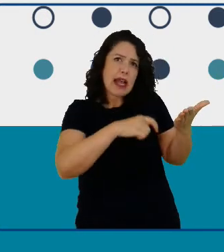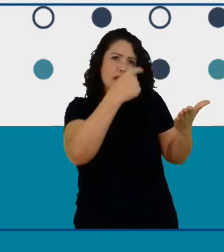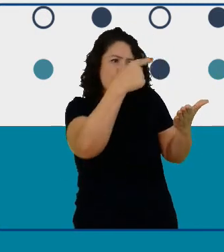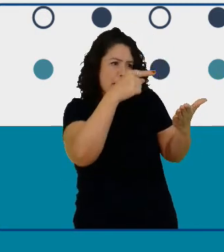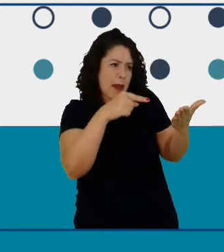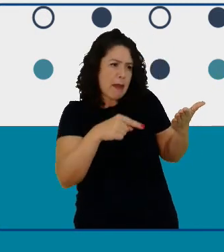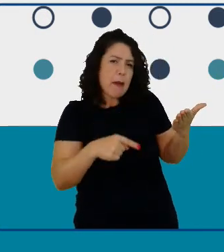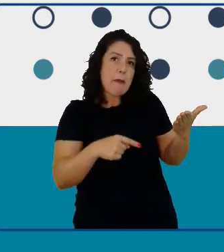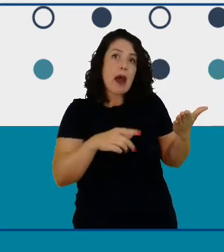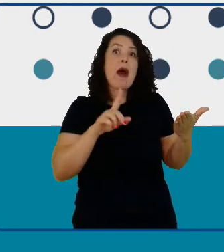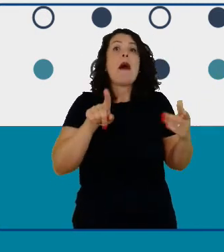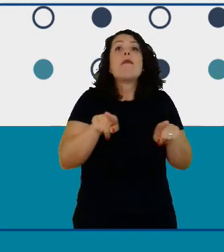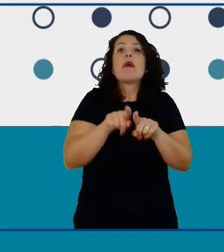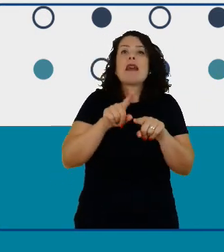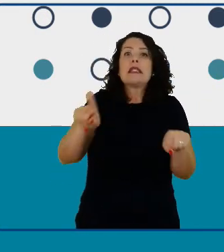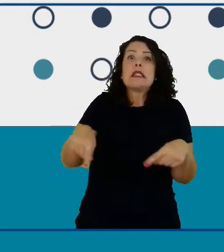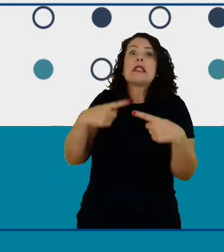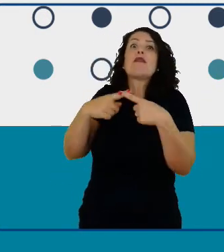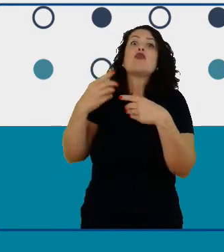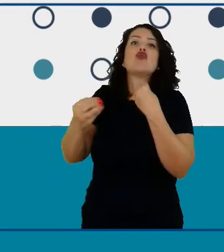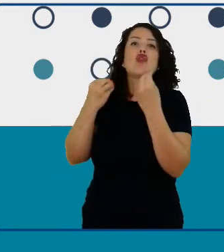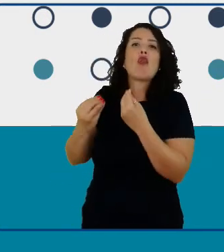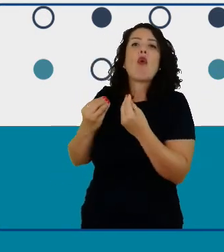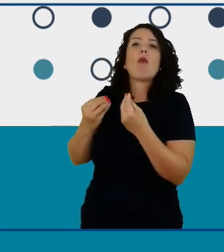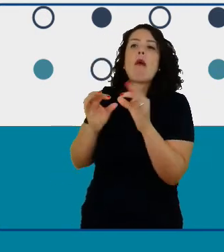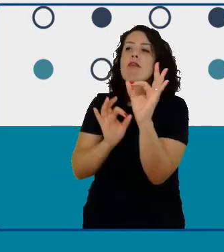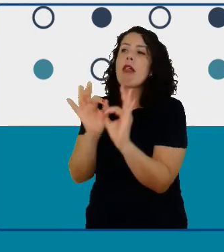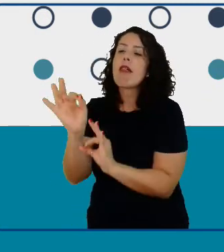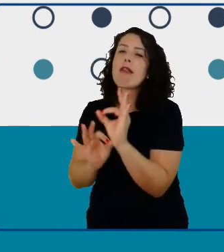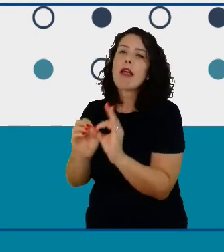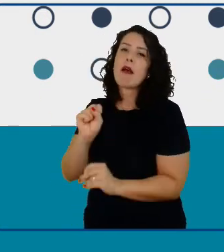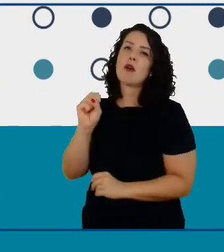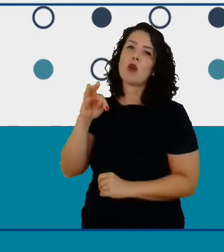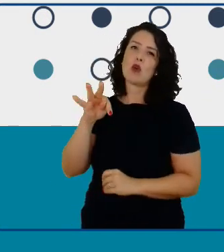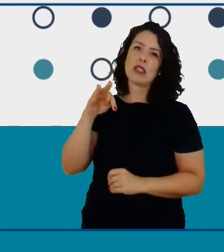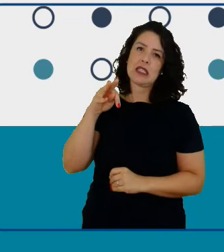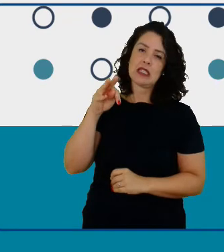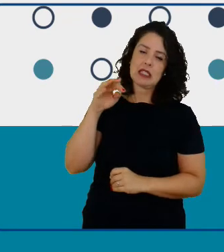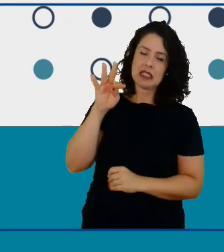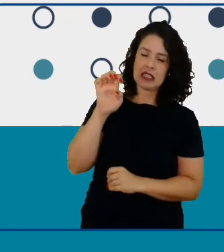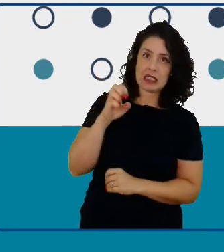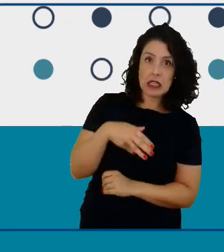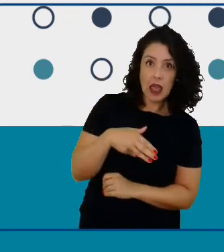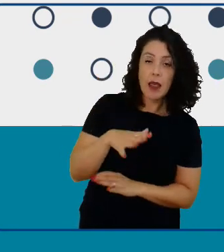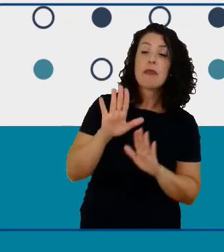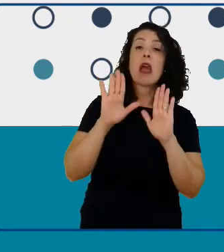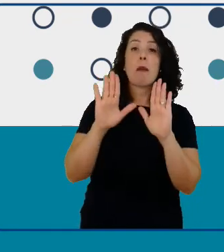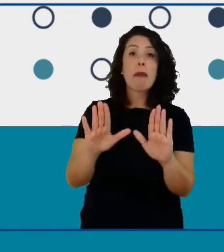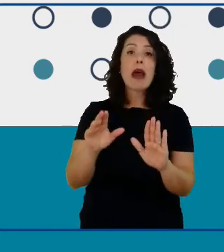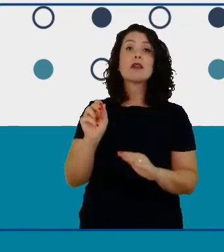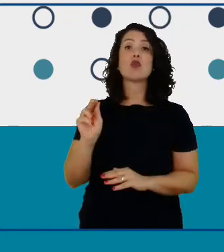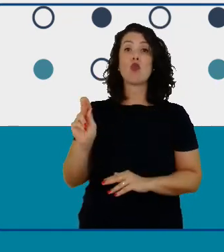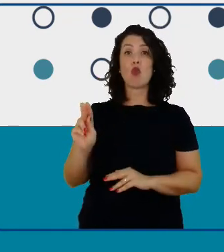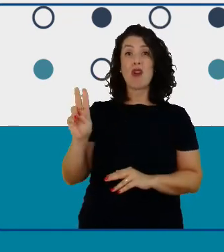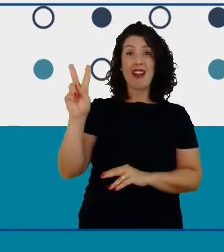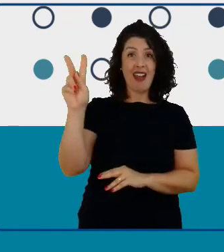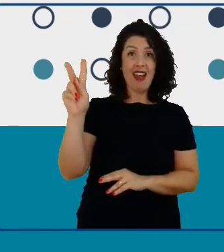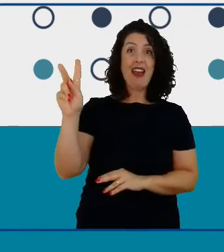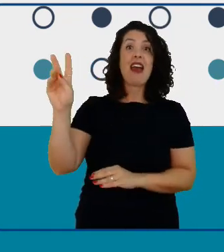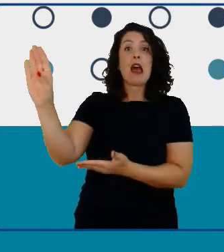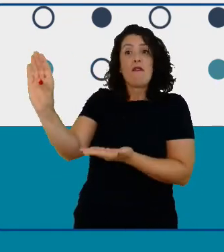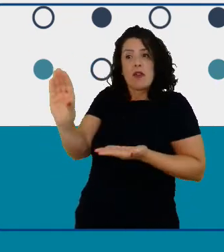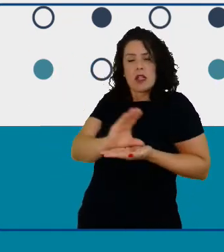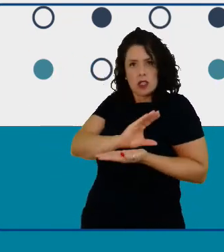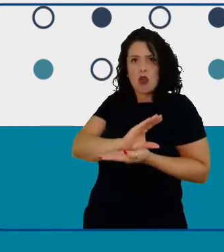e foi algo que foi financiado pelo Reino Unido em determinado